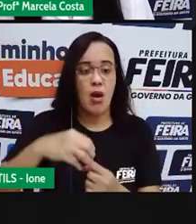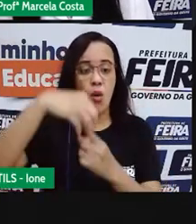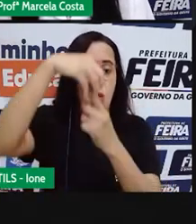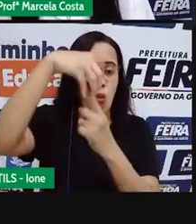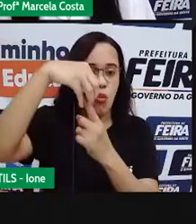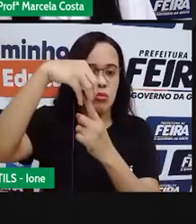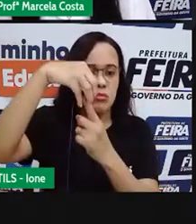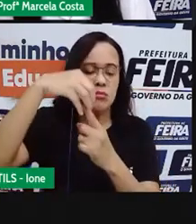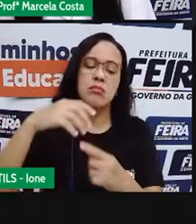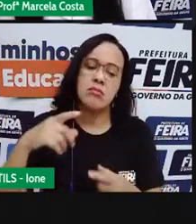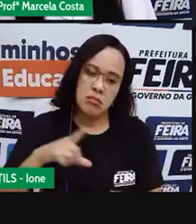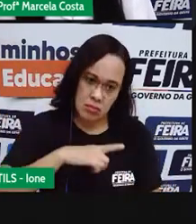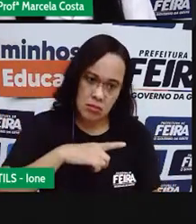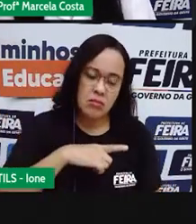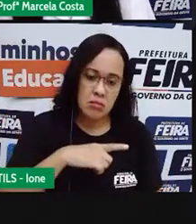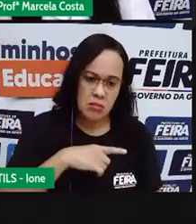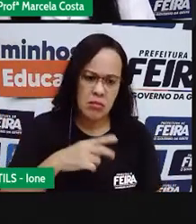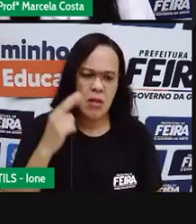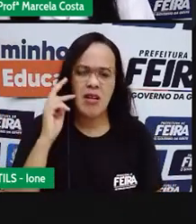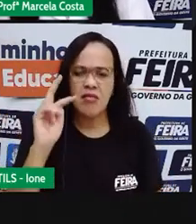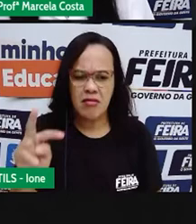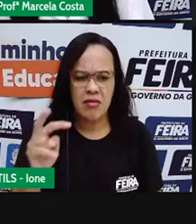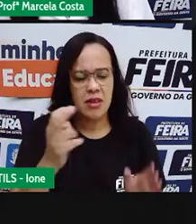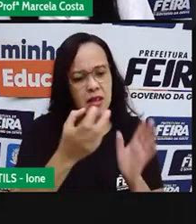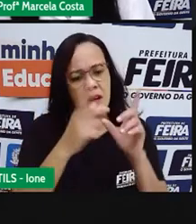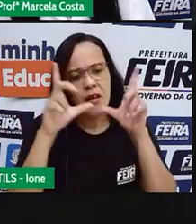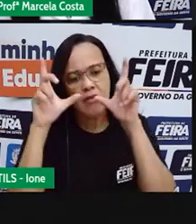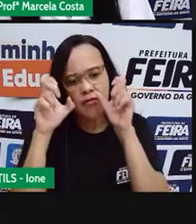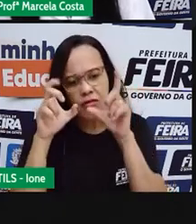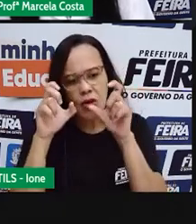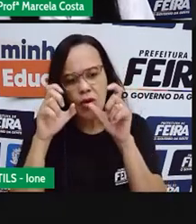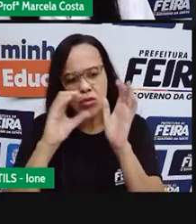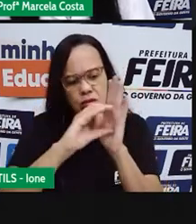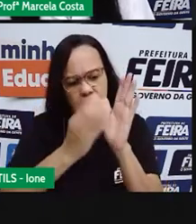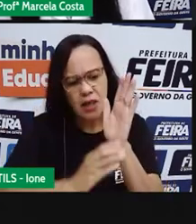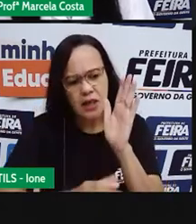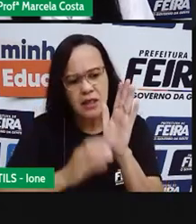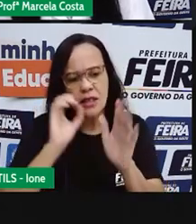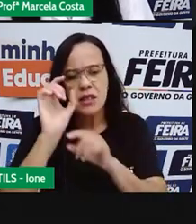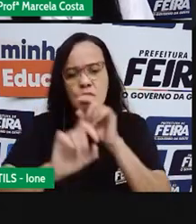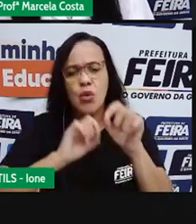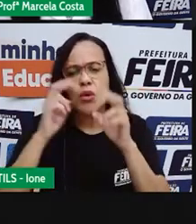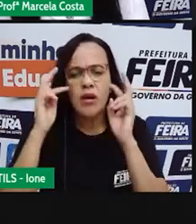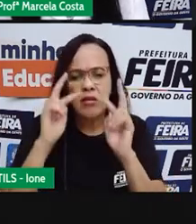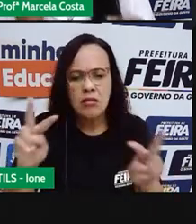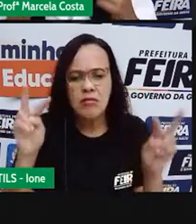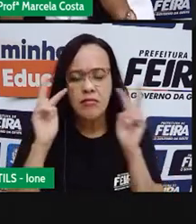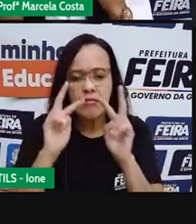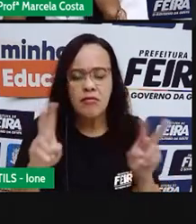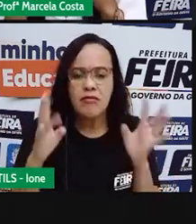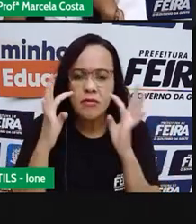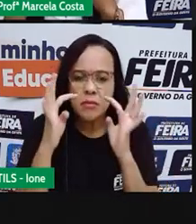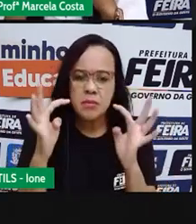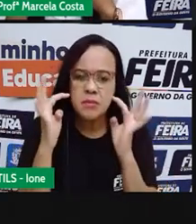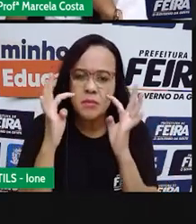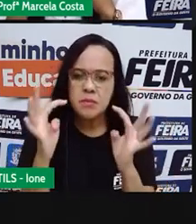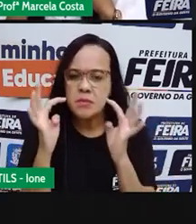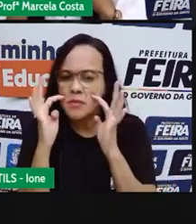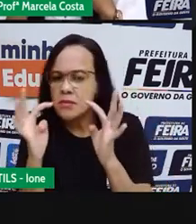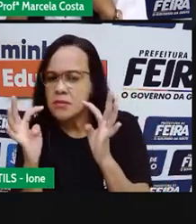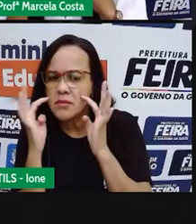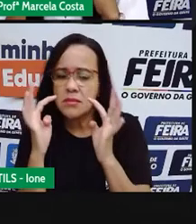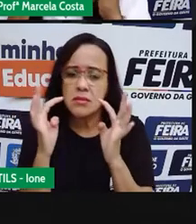Que características A gente consegue Observar A gente consegue Ver